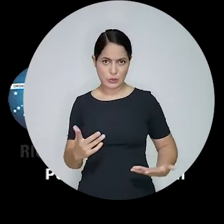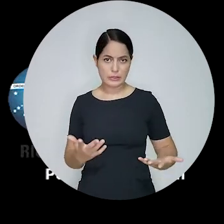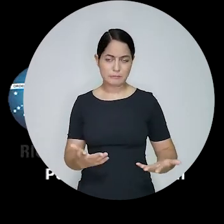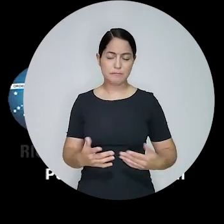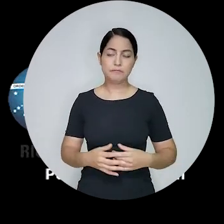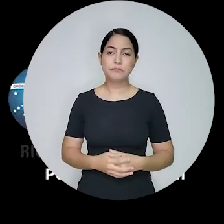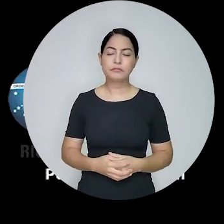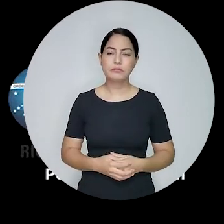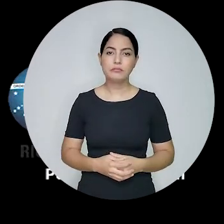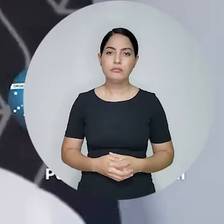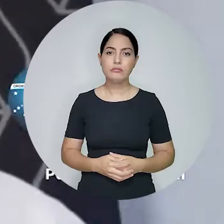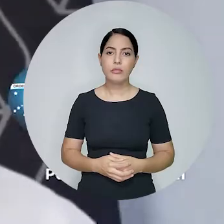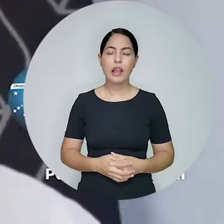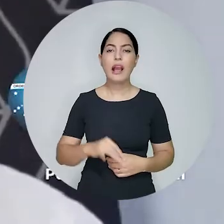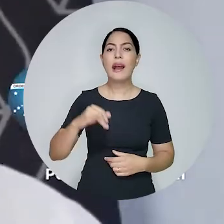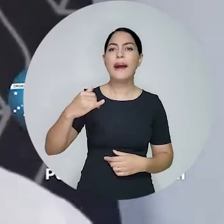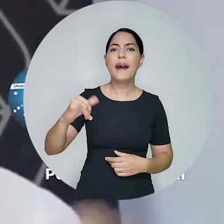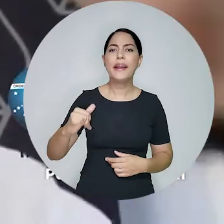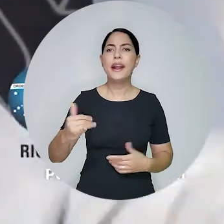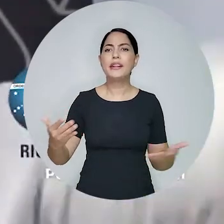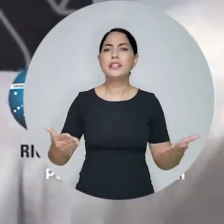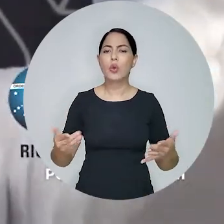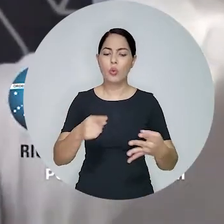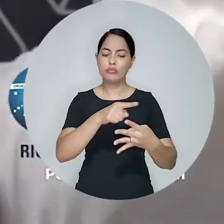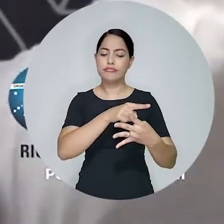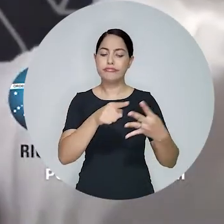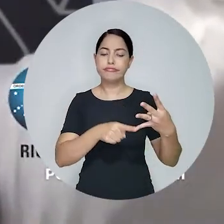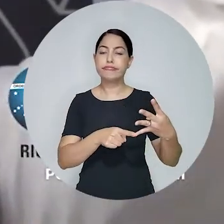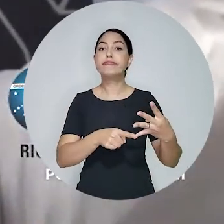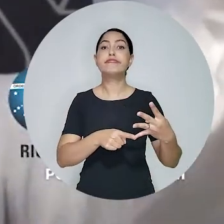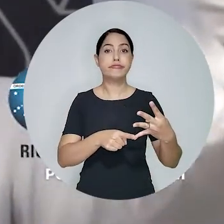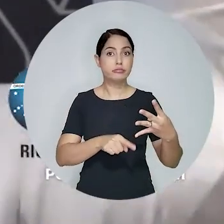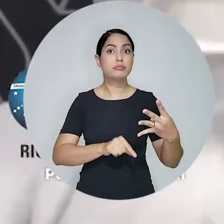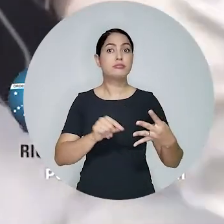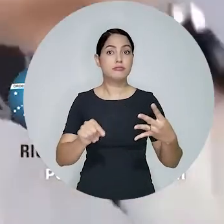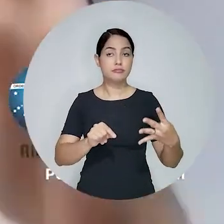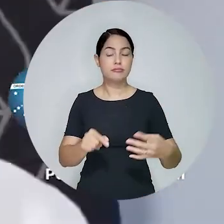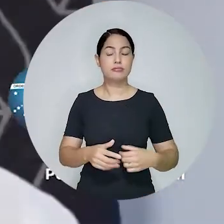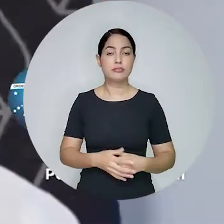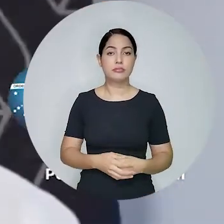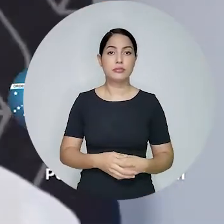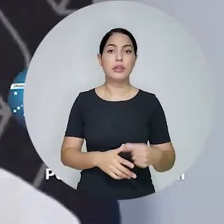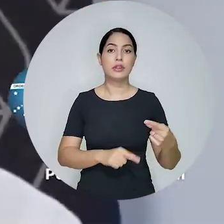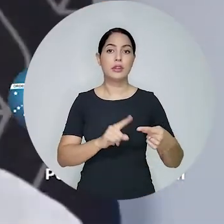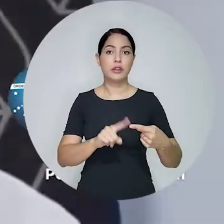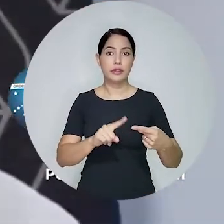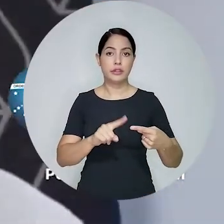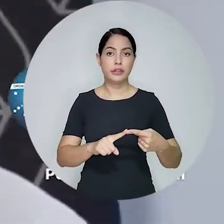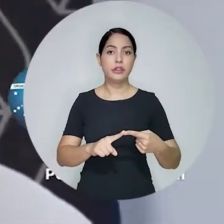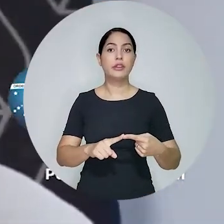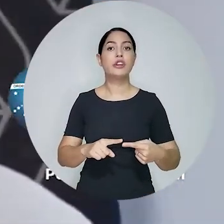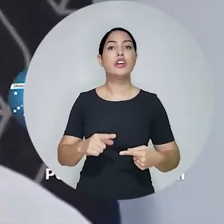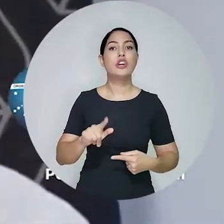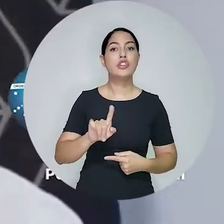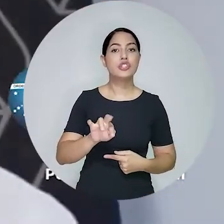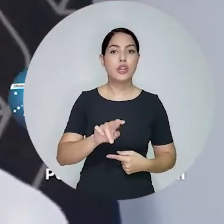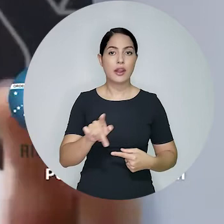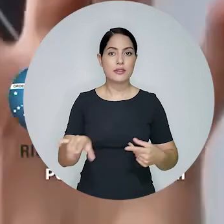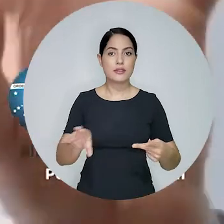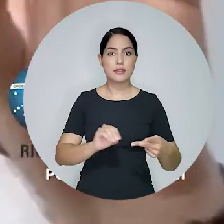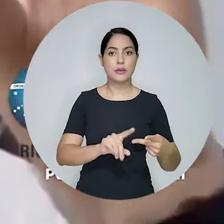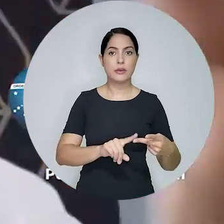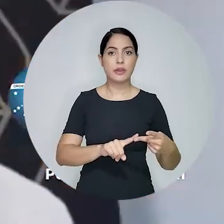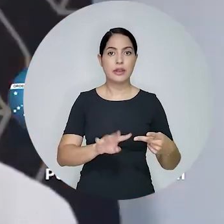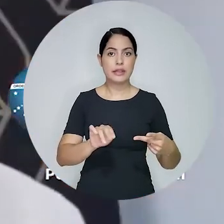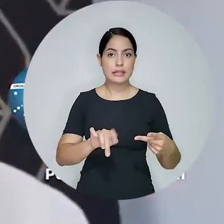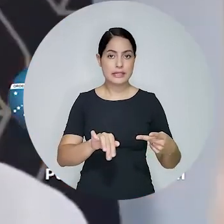do setor público. O mercado de energia elétrica hoje é dividido em quatro setores, especialmente com a modernização a partir dos anos 90, ele ficou